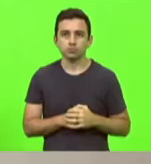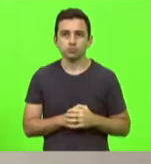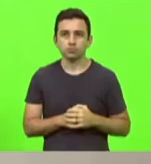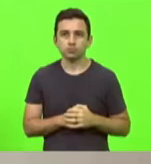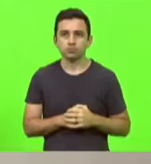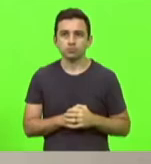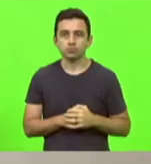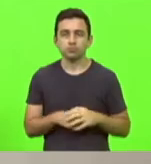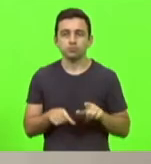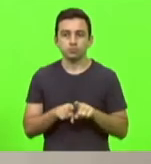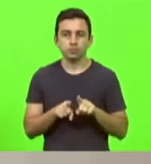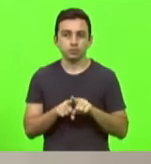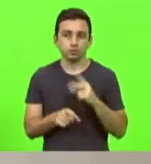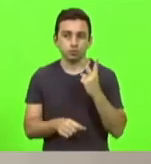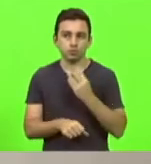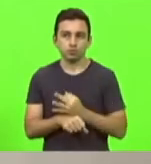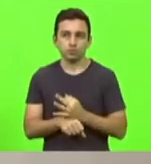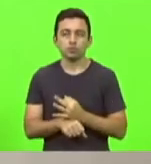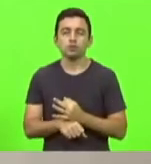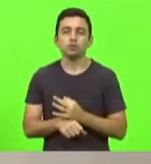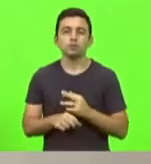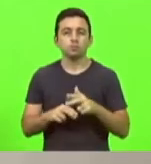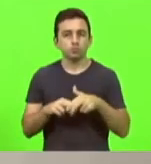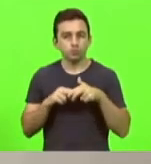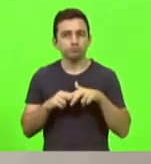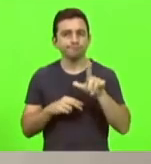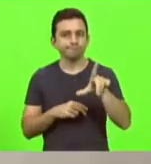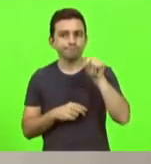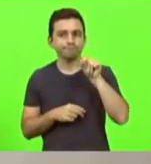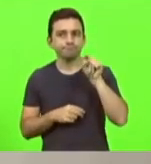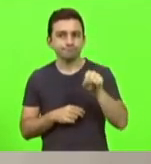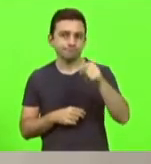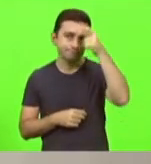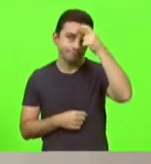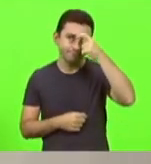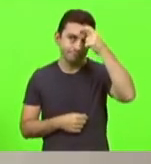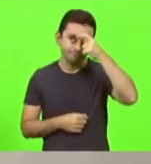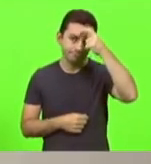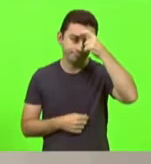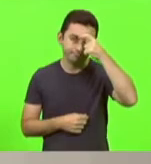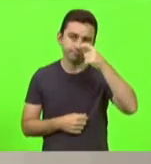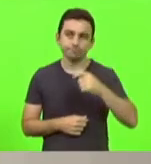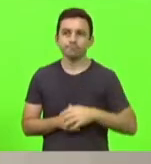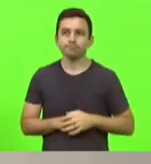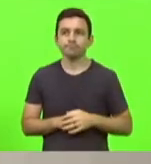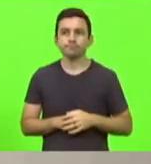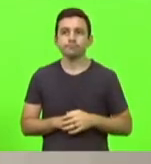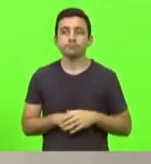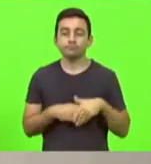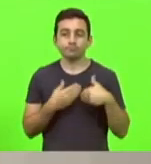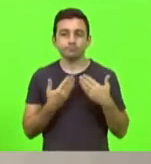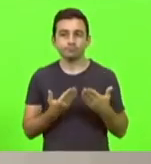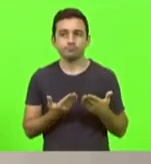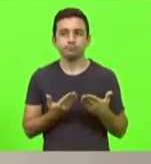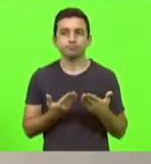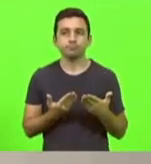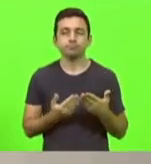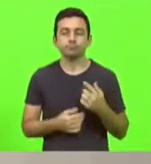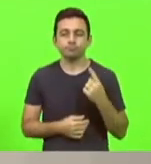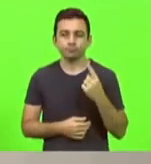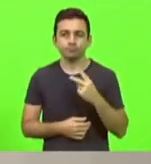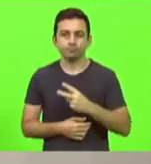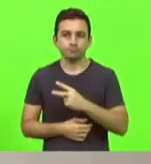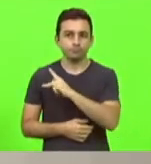ausências. Portanto, eleito o deputado Maurício Scudillac para o primeiro vice